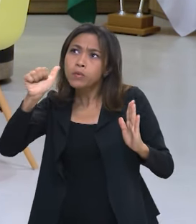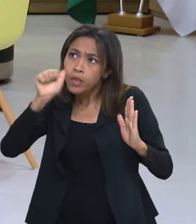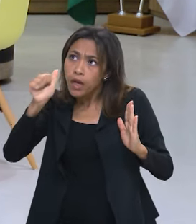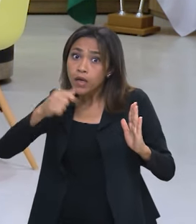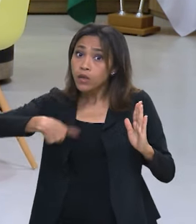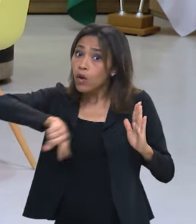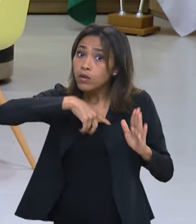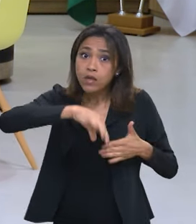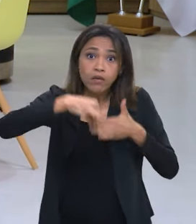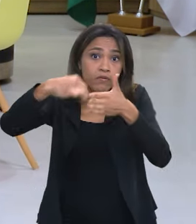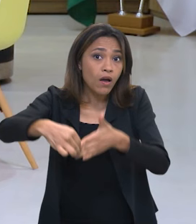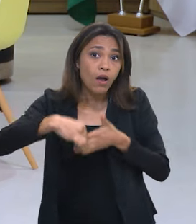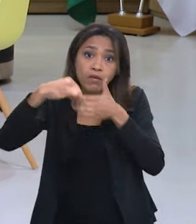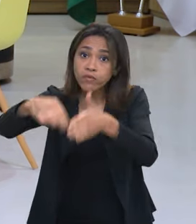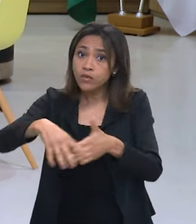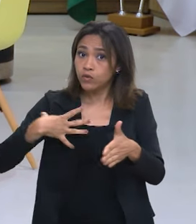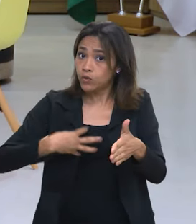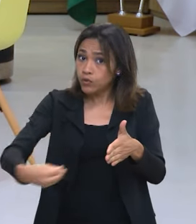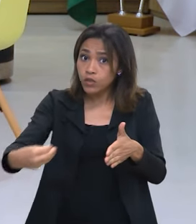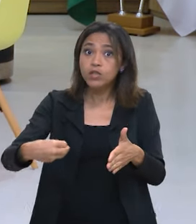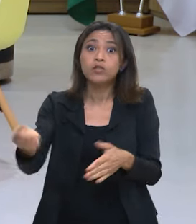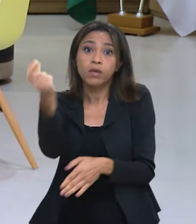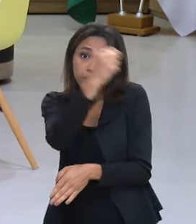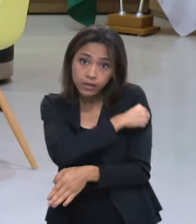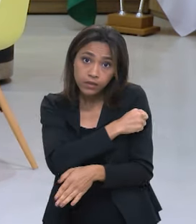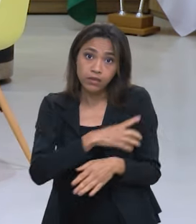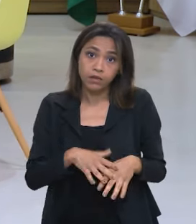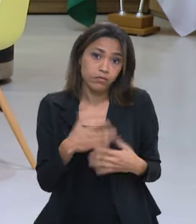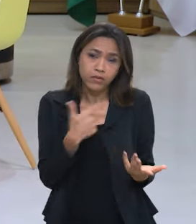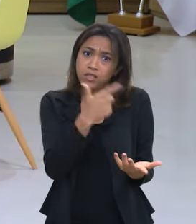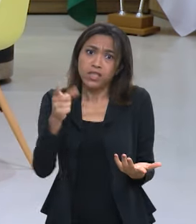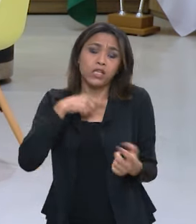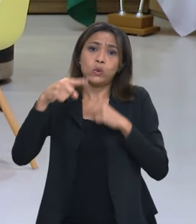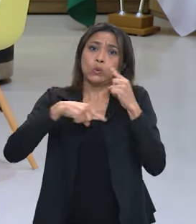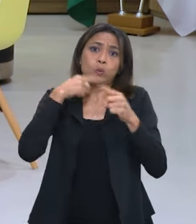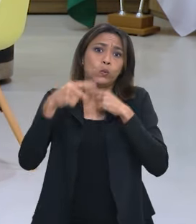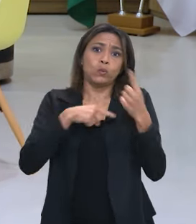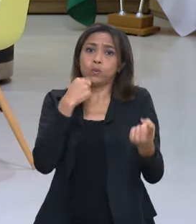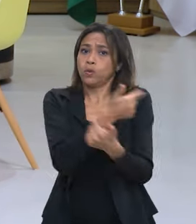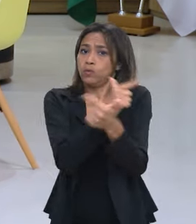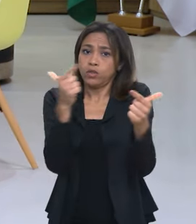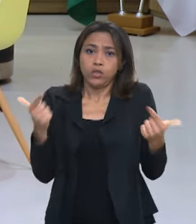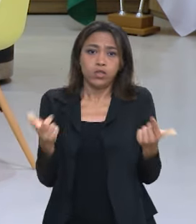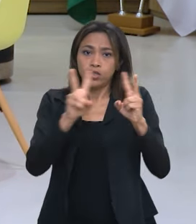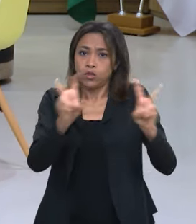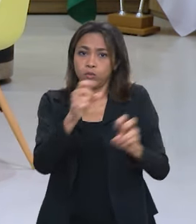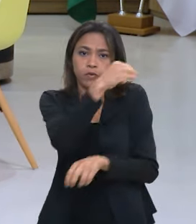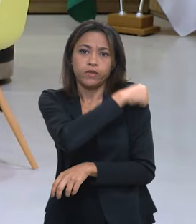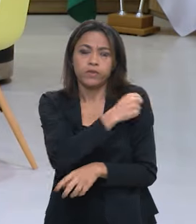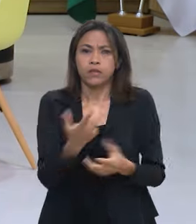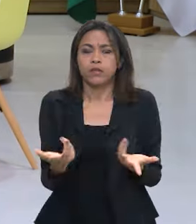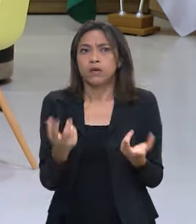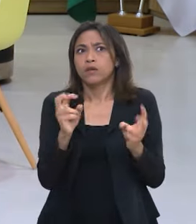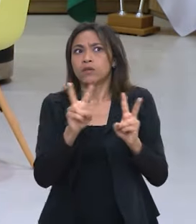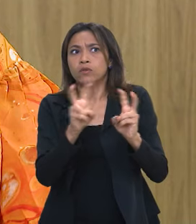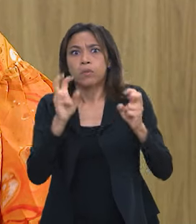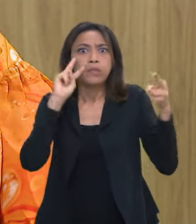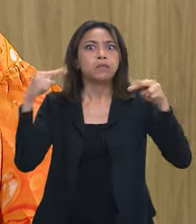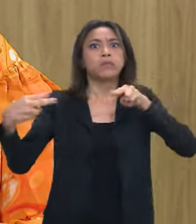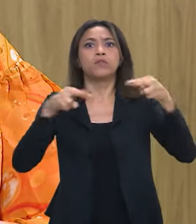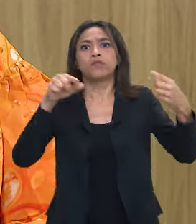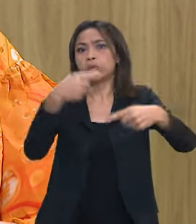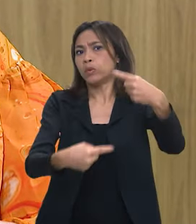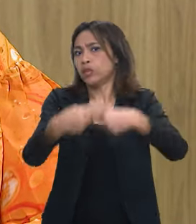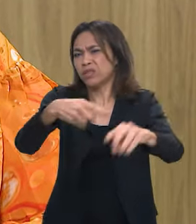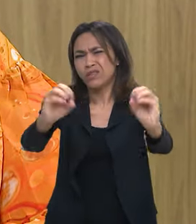mulheres, levávamos nossos filhos à vacinação naturalmente. ninguém discutia a visão política sobre a